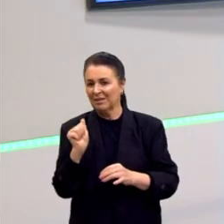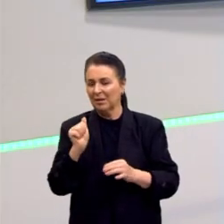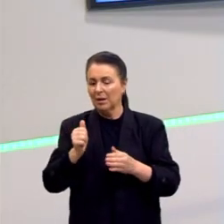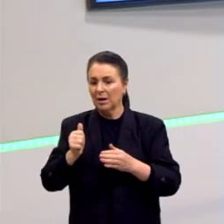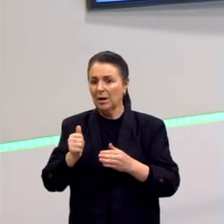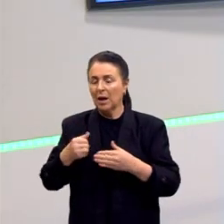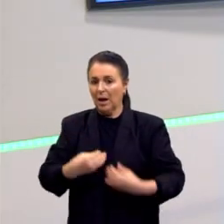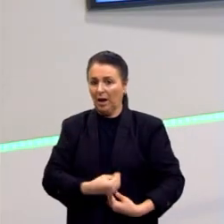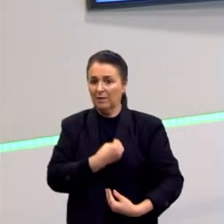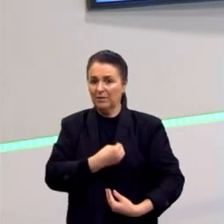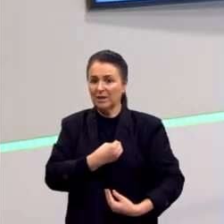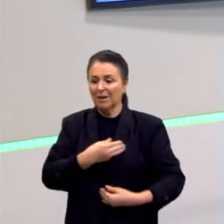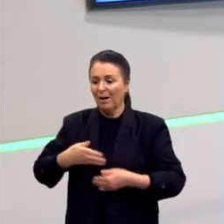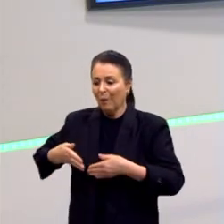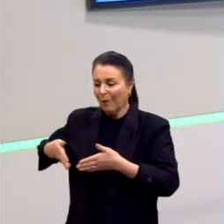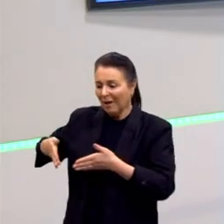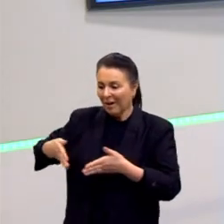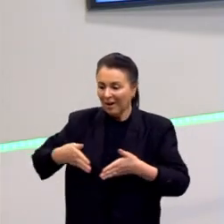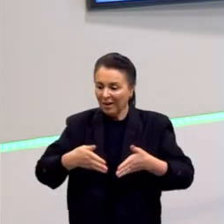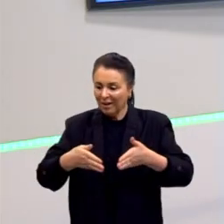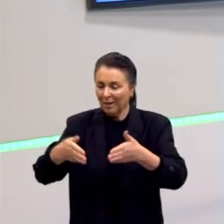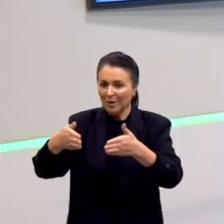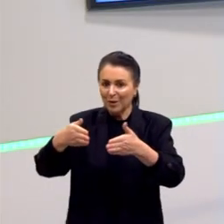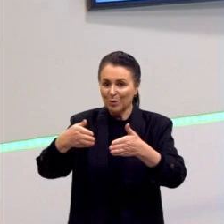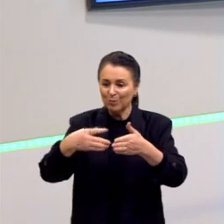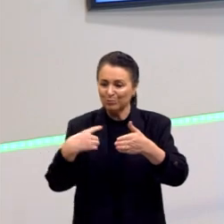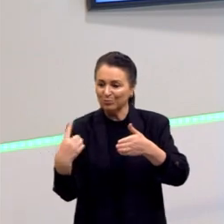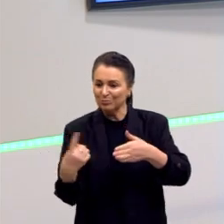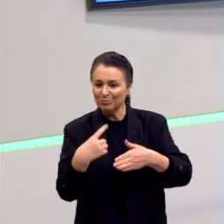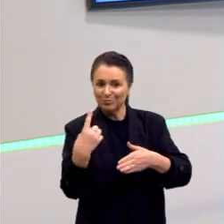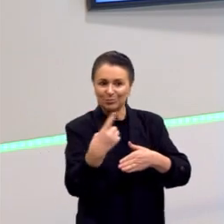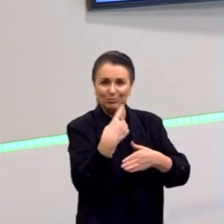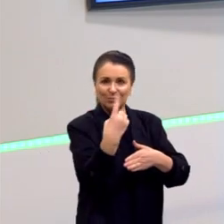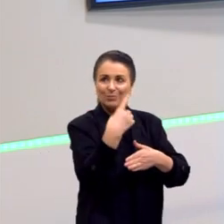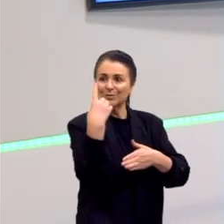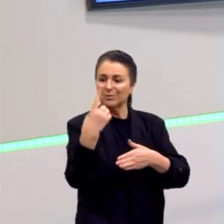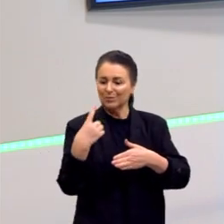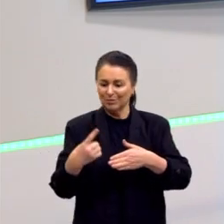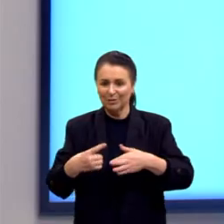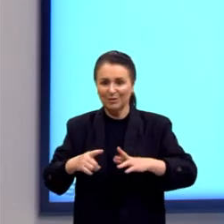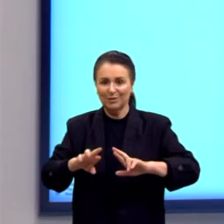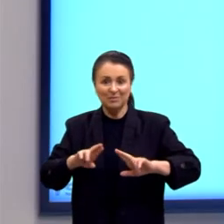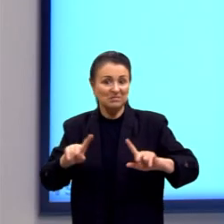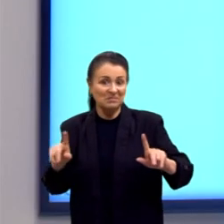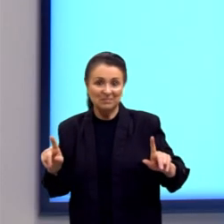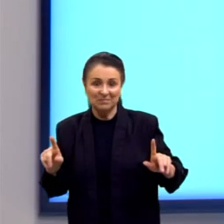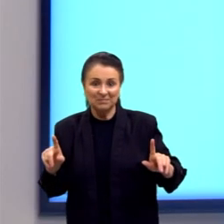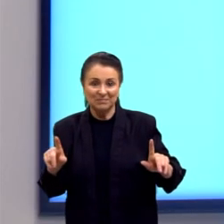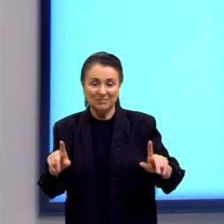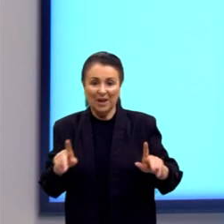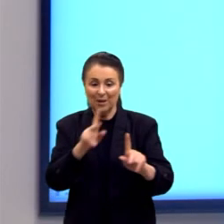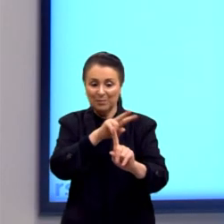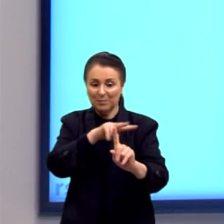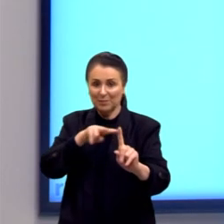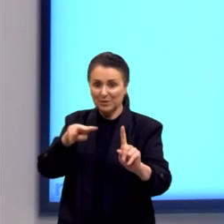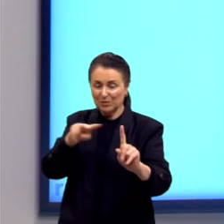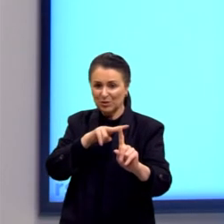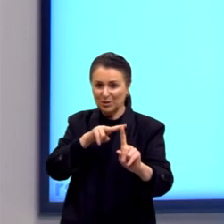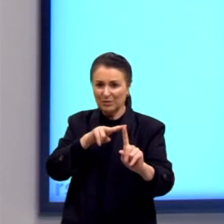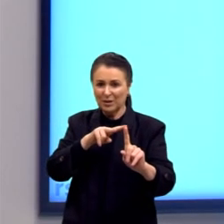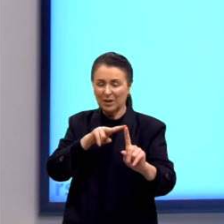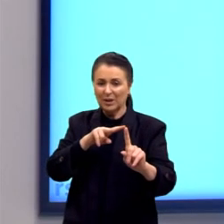linear. Vejam só, na perspectiva do Conte, havia uma